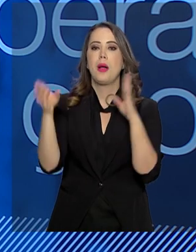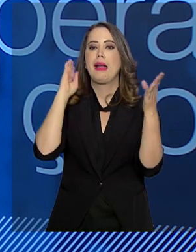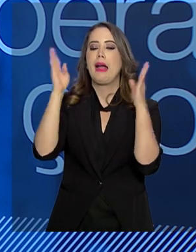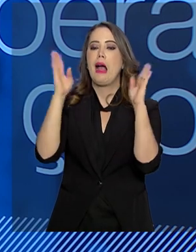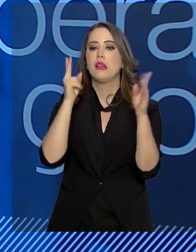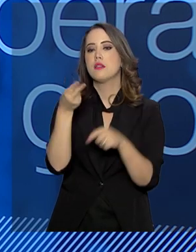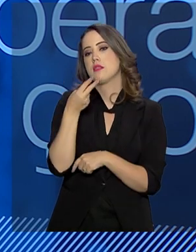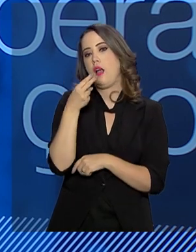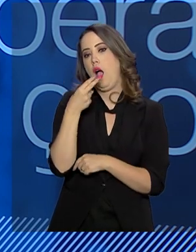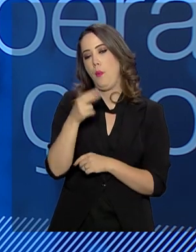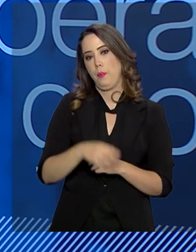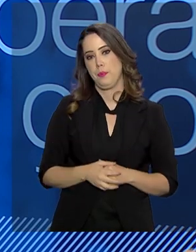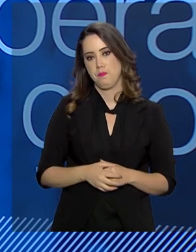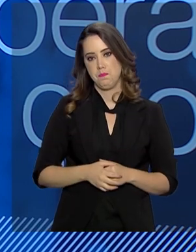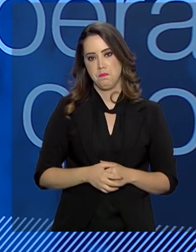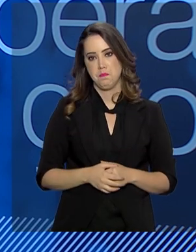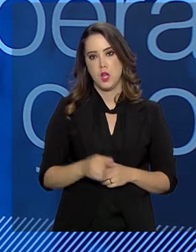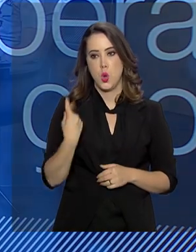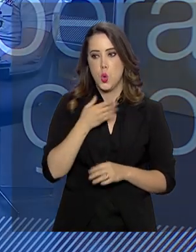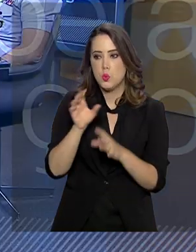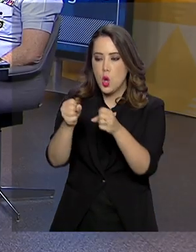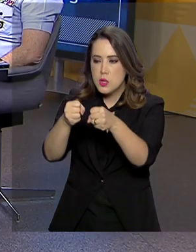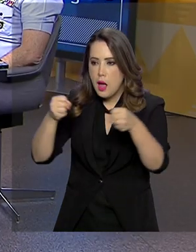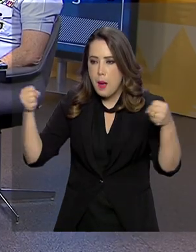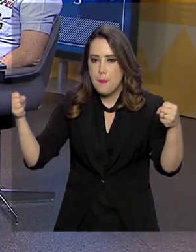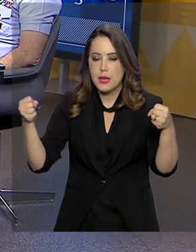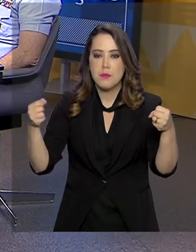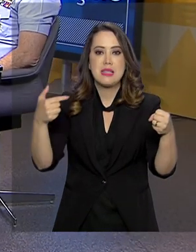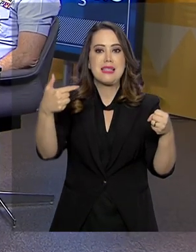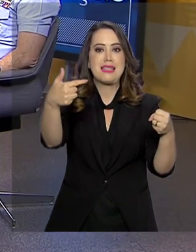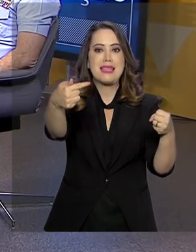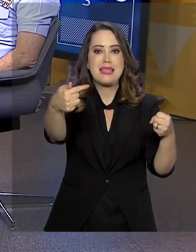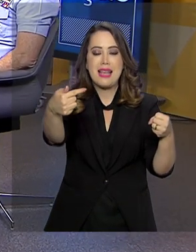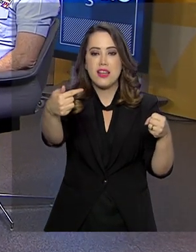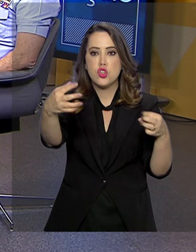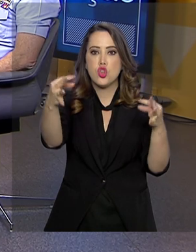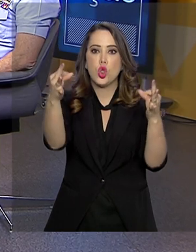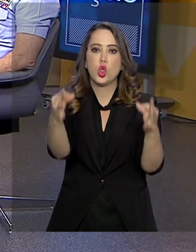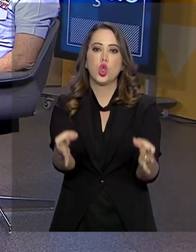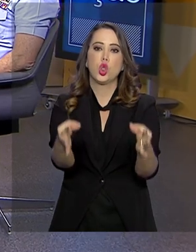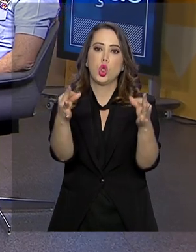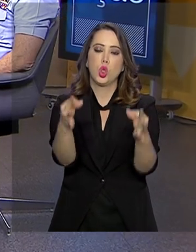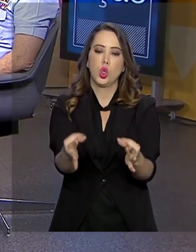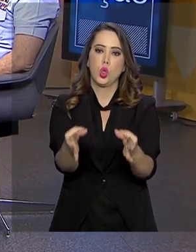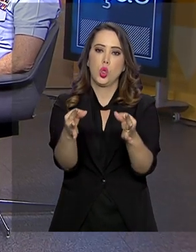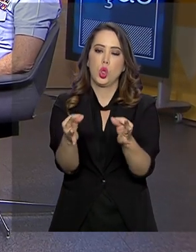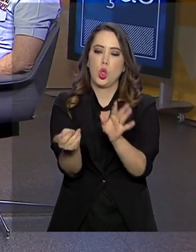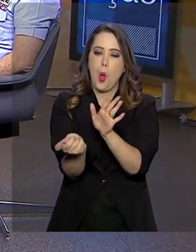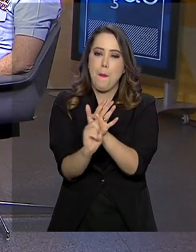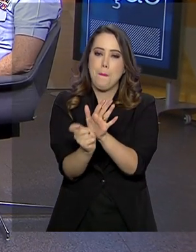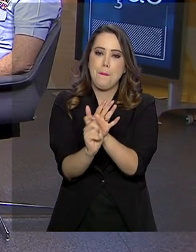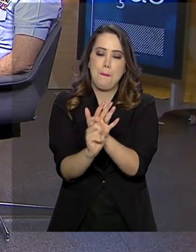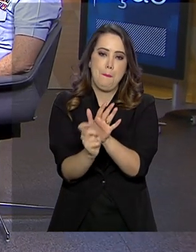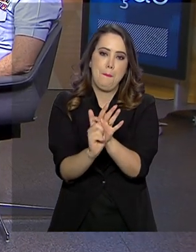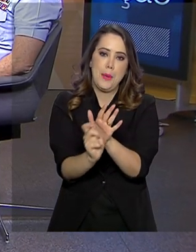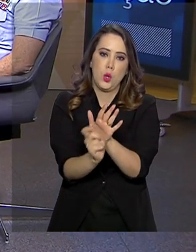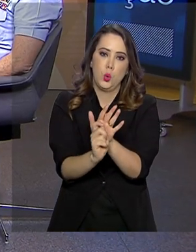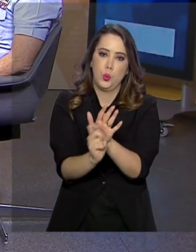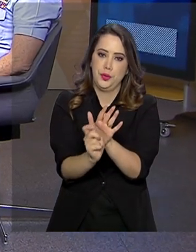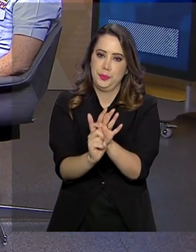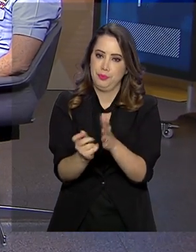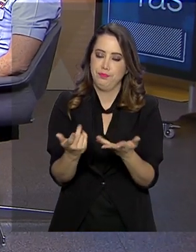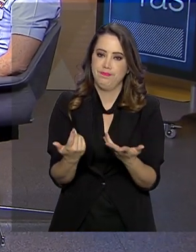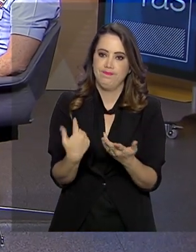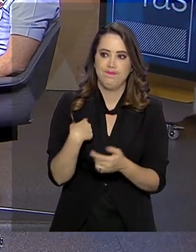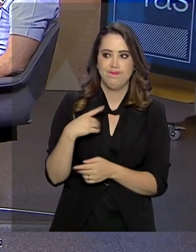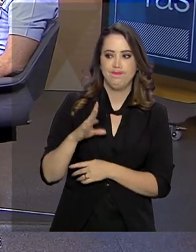eram de que era uma carreta de cigarro. Quando nós abrimos a carreta, tinha sete toneladas de maconha. Aí, nas investigações, nós descobrimos que o quê? Era